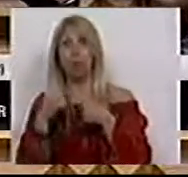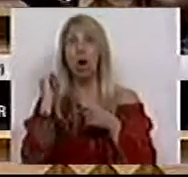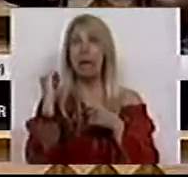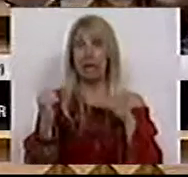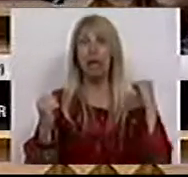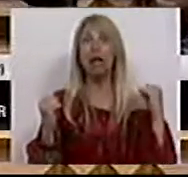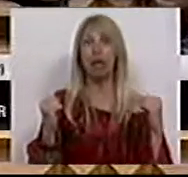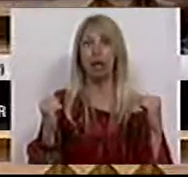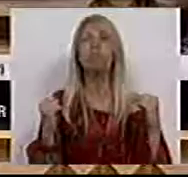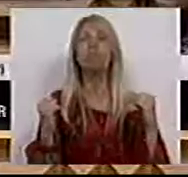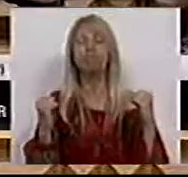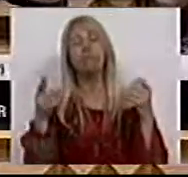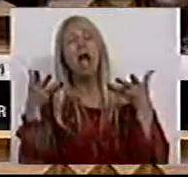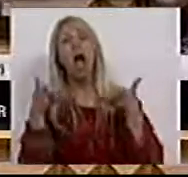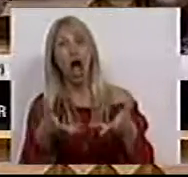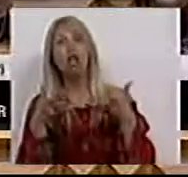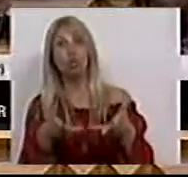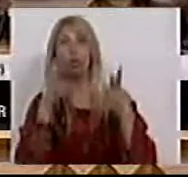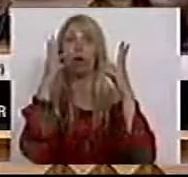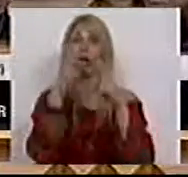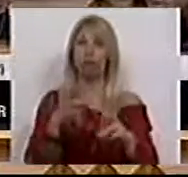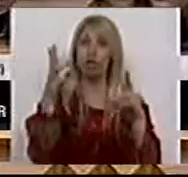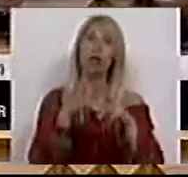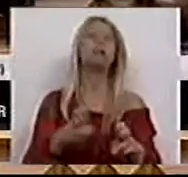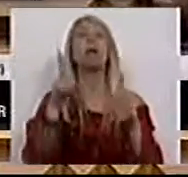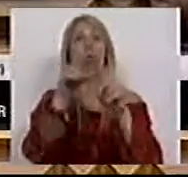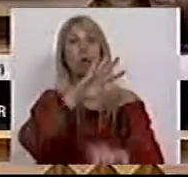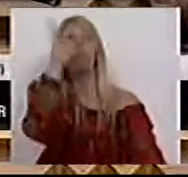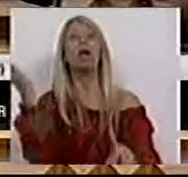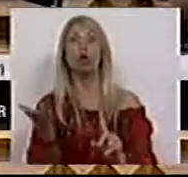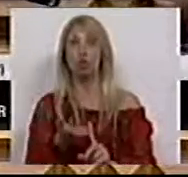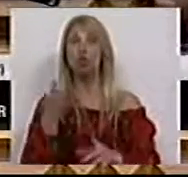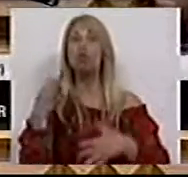só ajudou à sua investigação como ao seu julgamento,